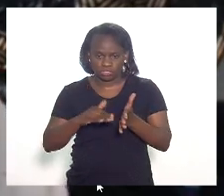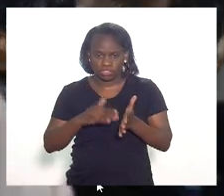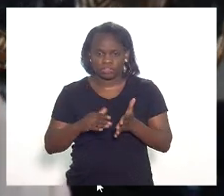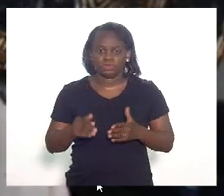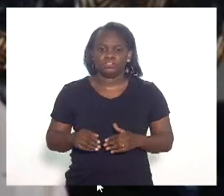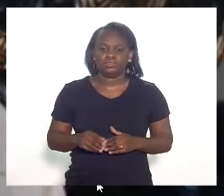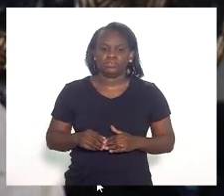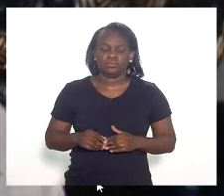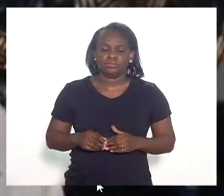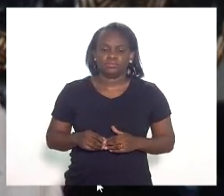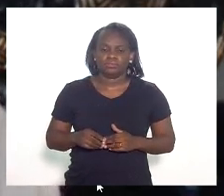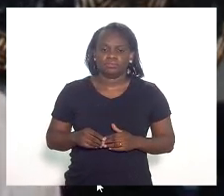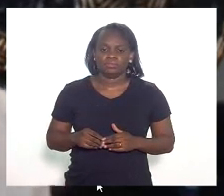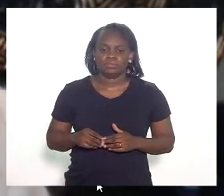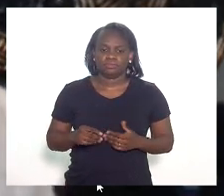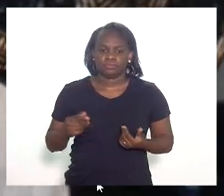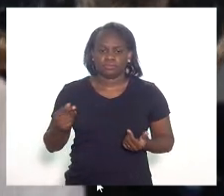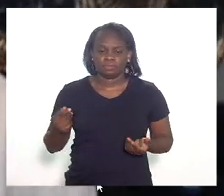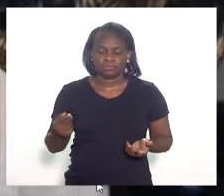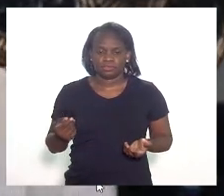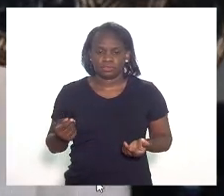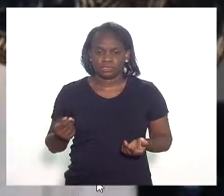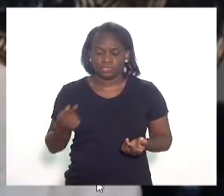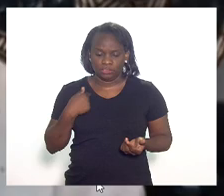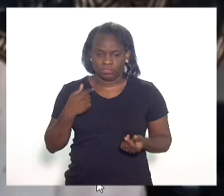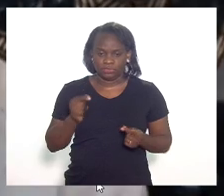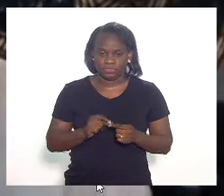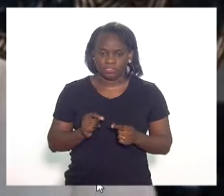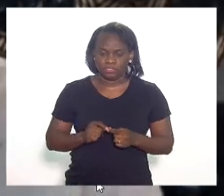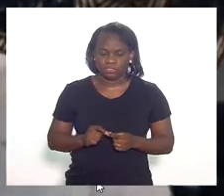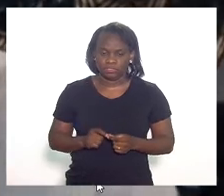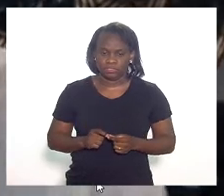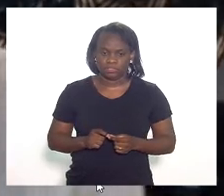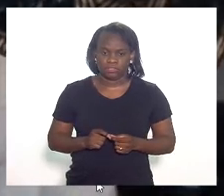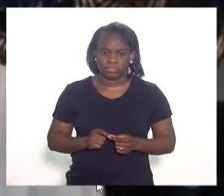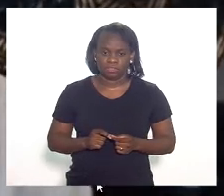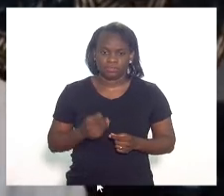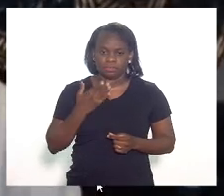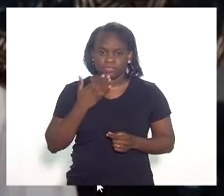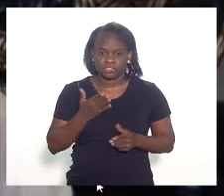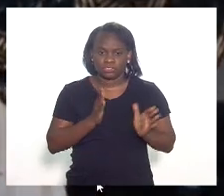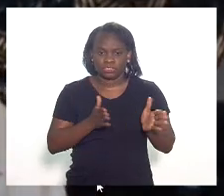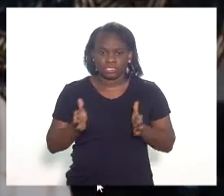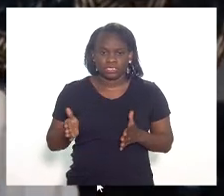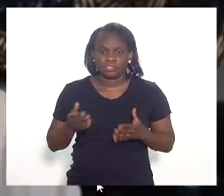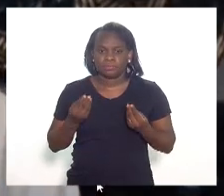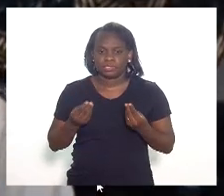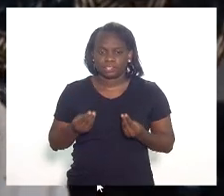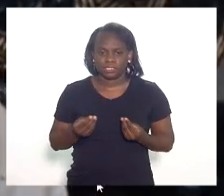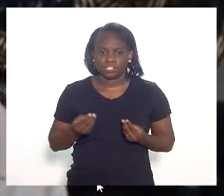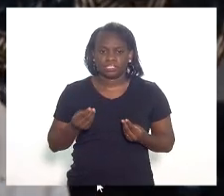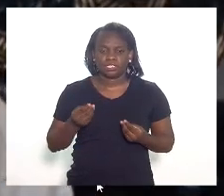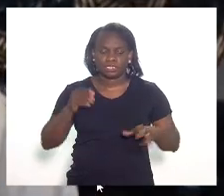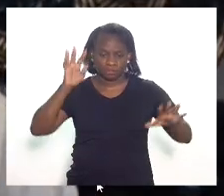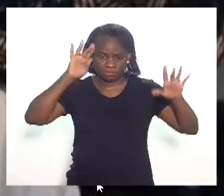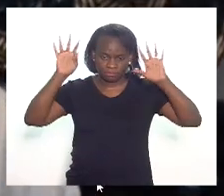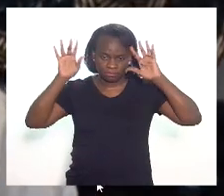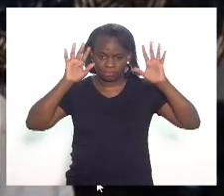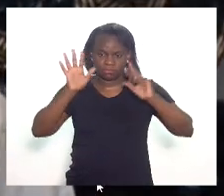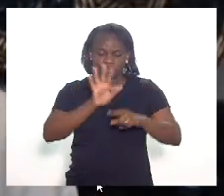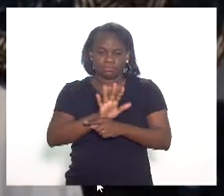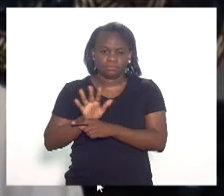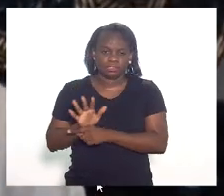e me fez fazer esse pedido pela ordem para a gente criar uma reflexão.